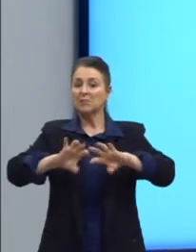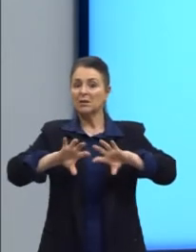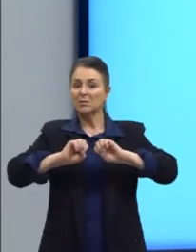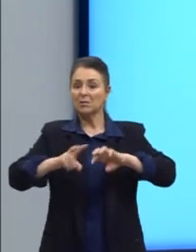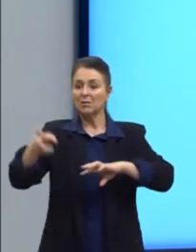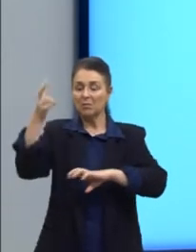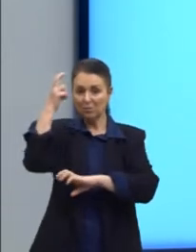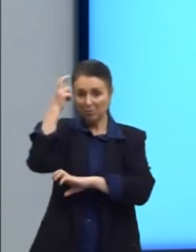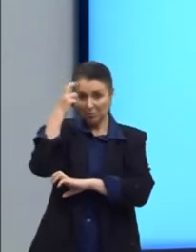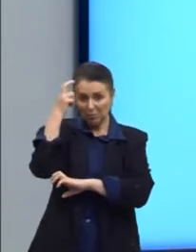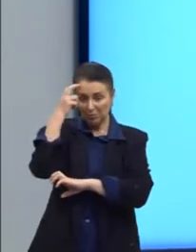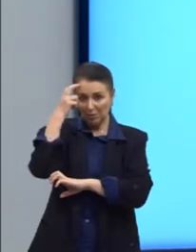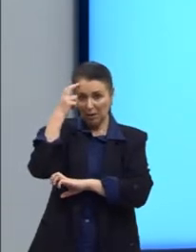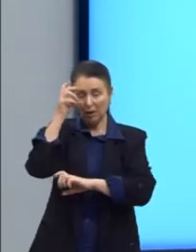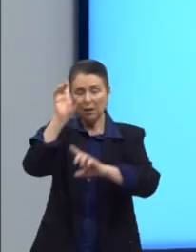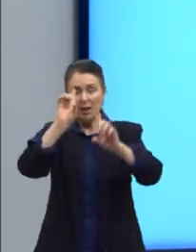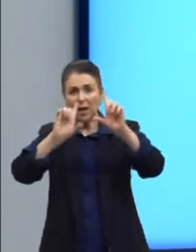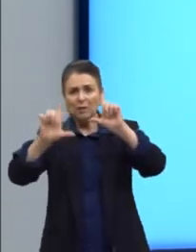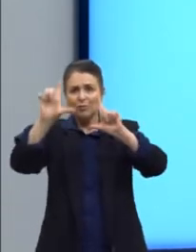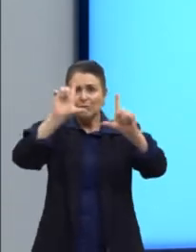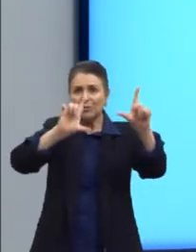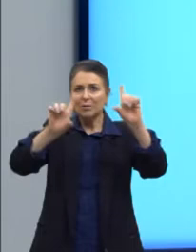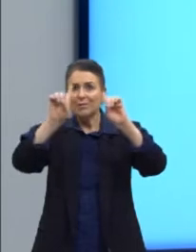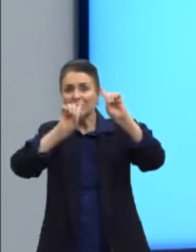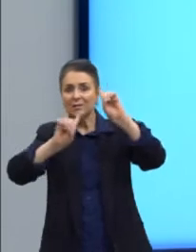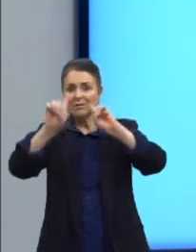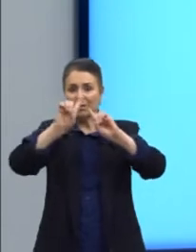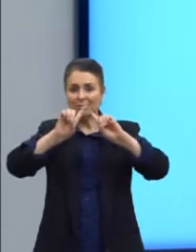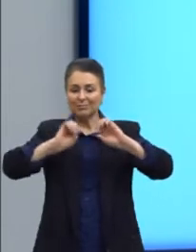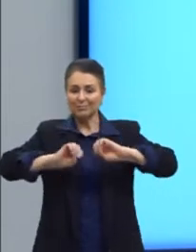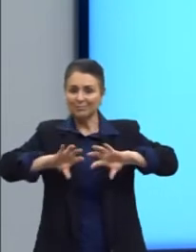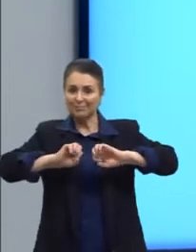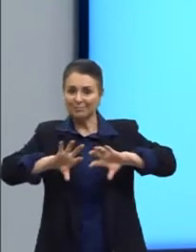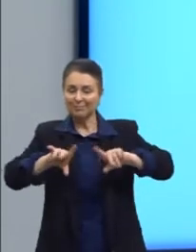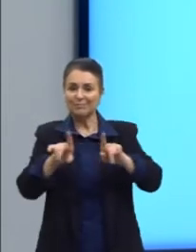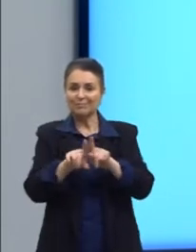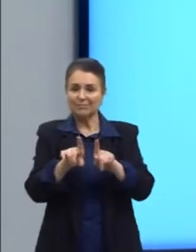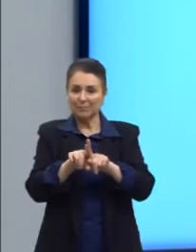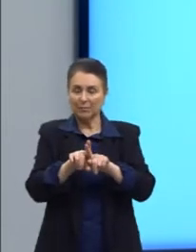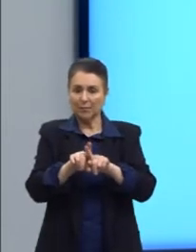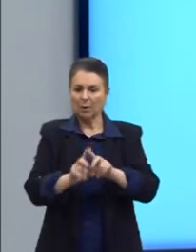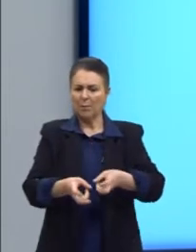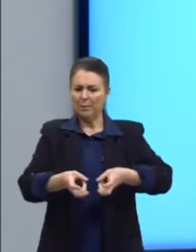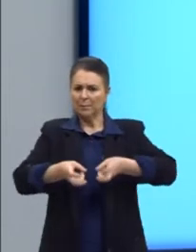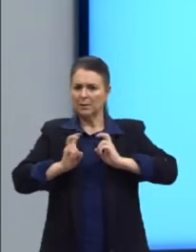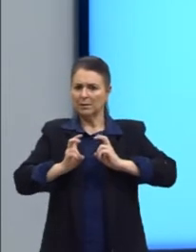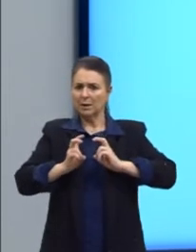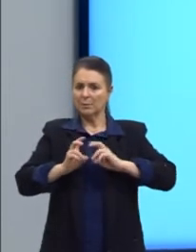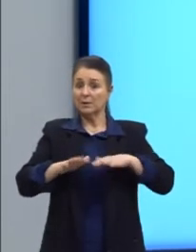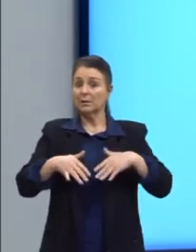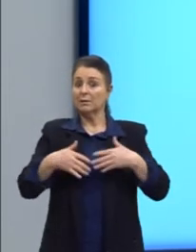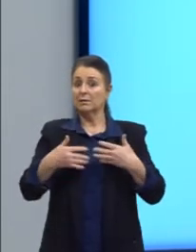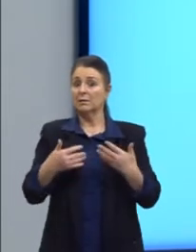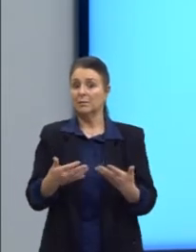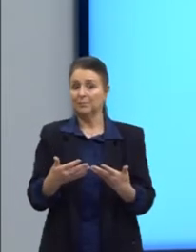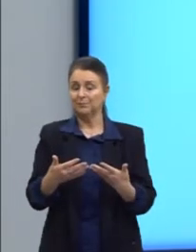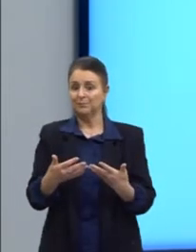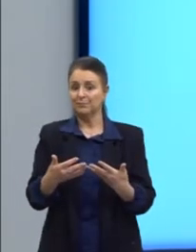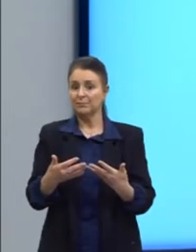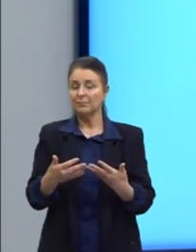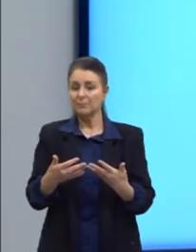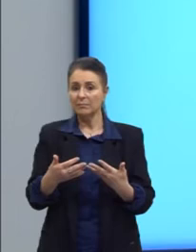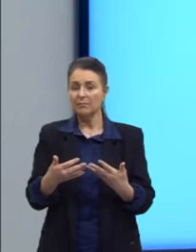à cultura e ao entretenimento educativo. Ora, percebe-se, portanto, e aí a gente vai